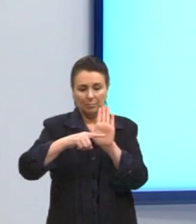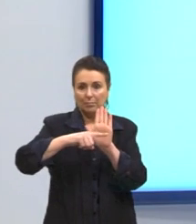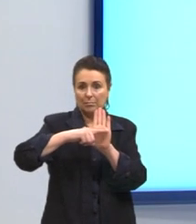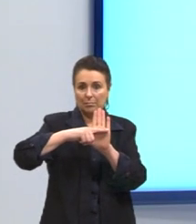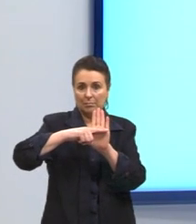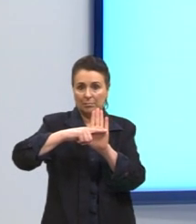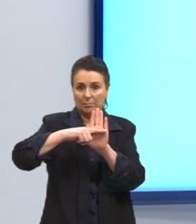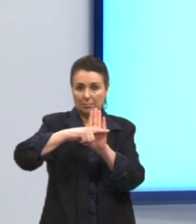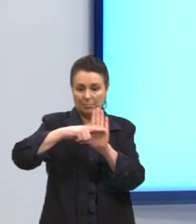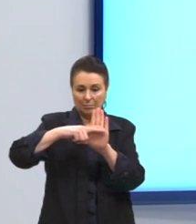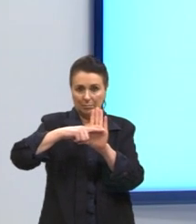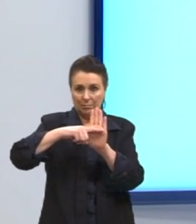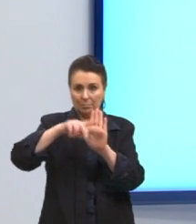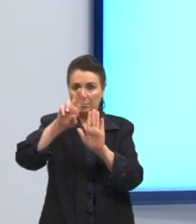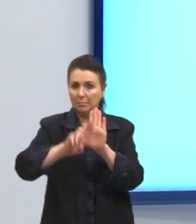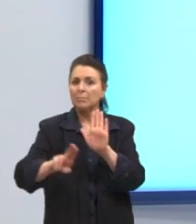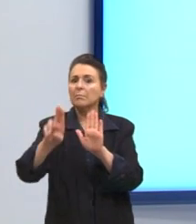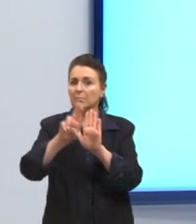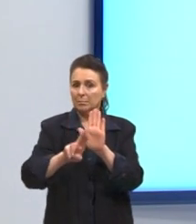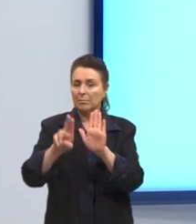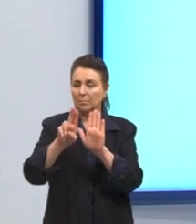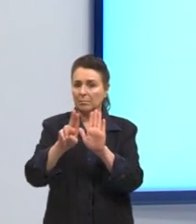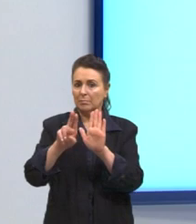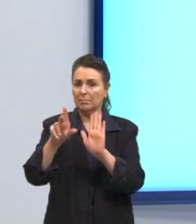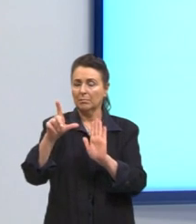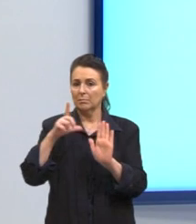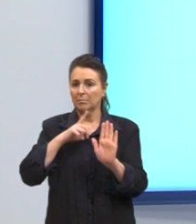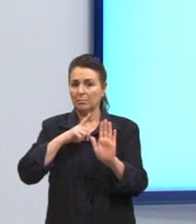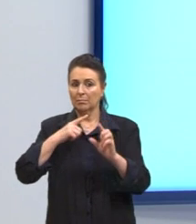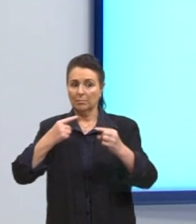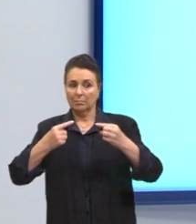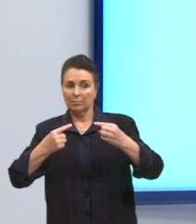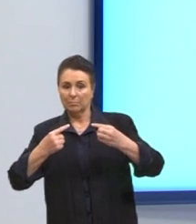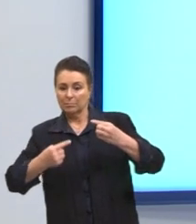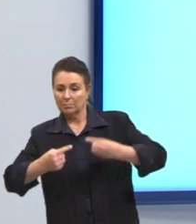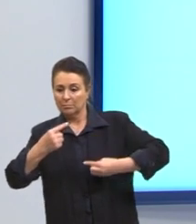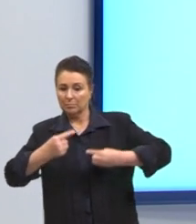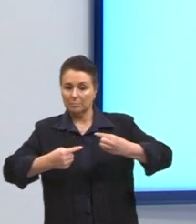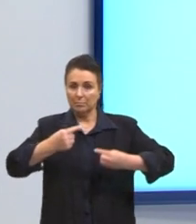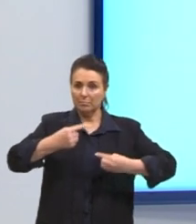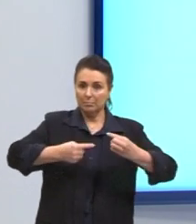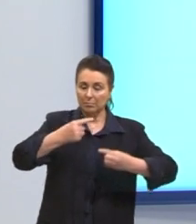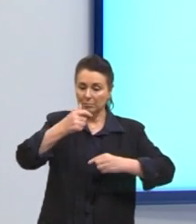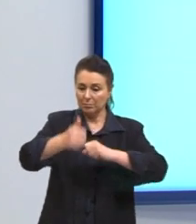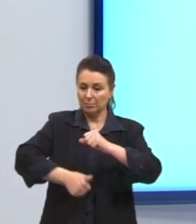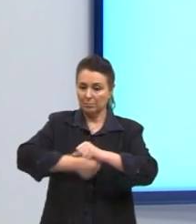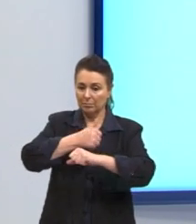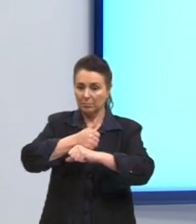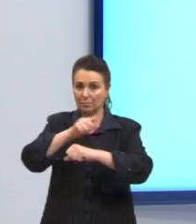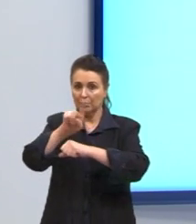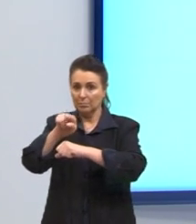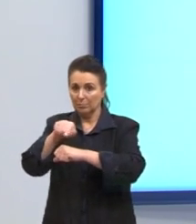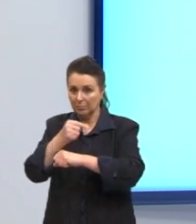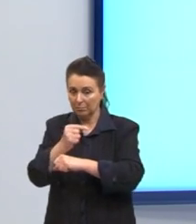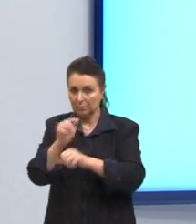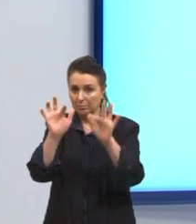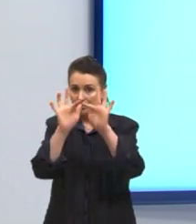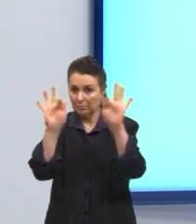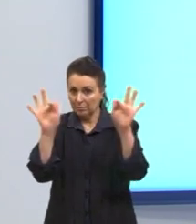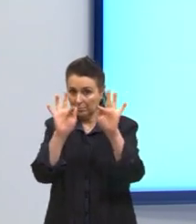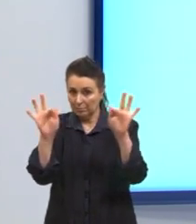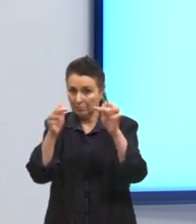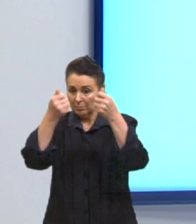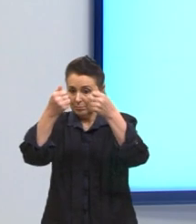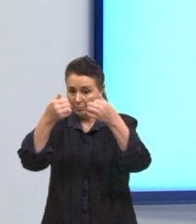Além do travessão ser usado quando há diálogo ou como substituto de vírgula em frases que são explicativas,